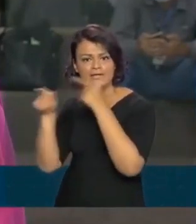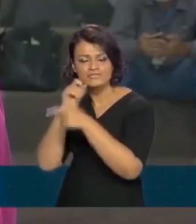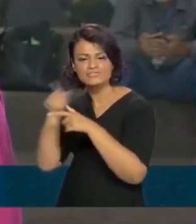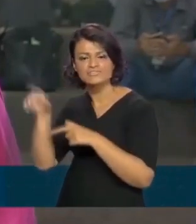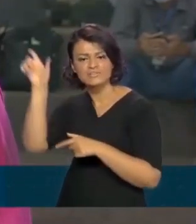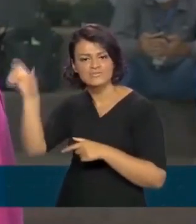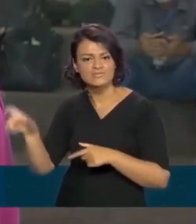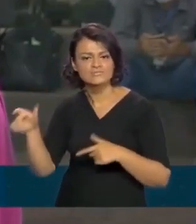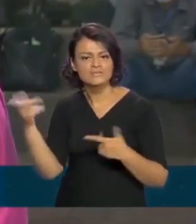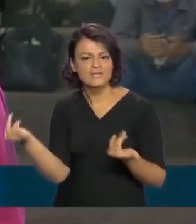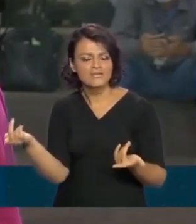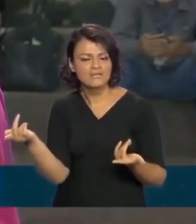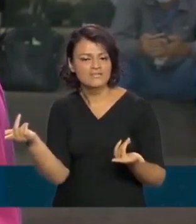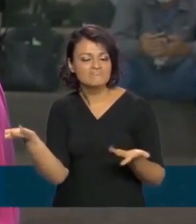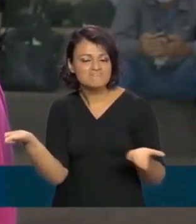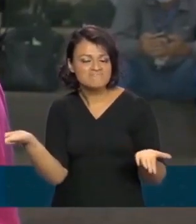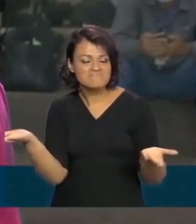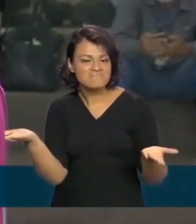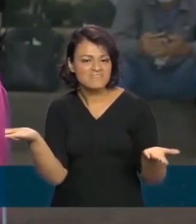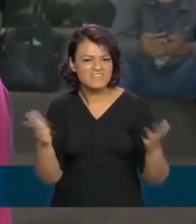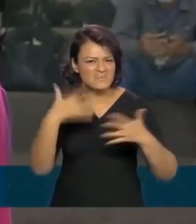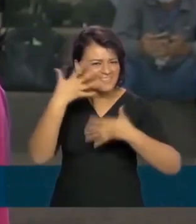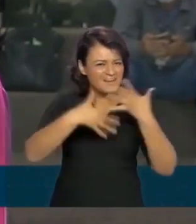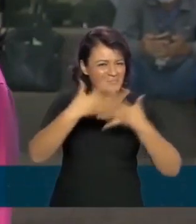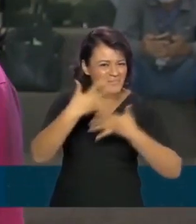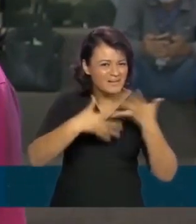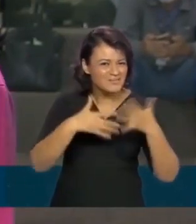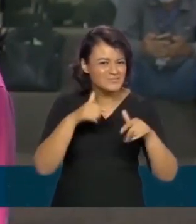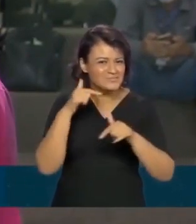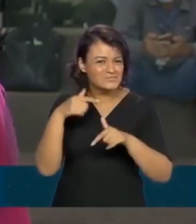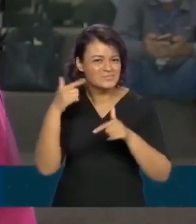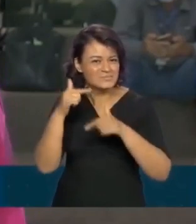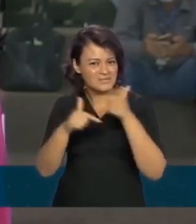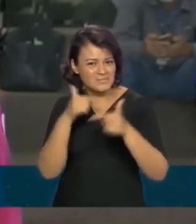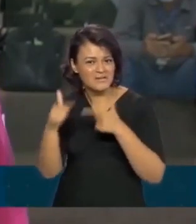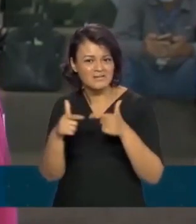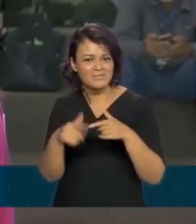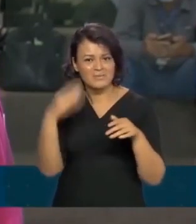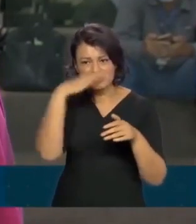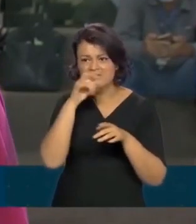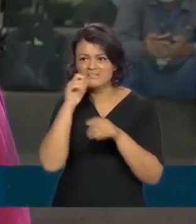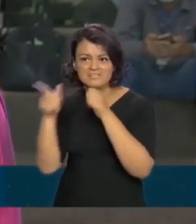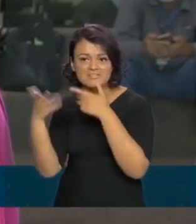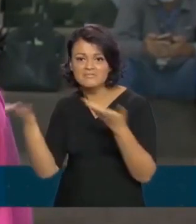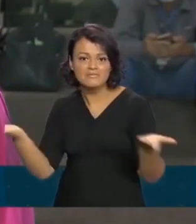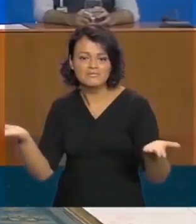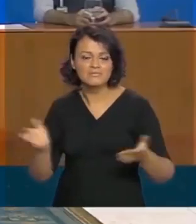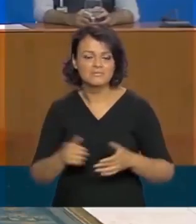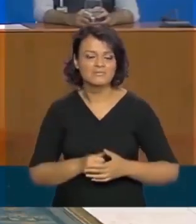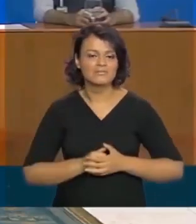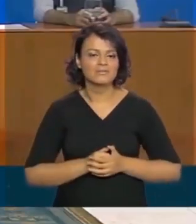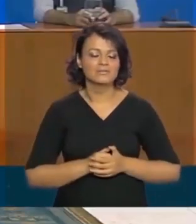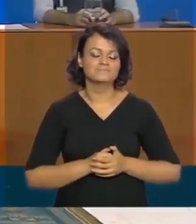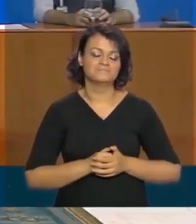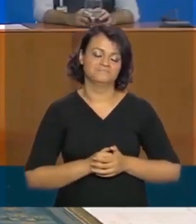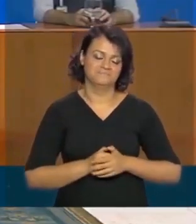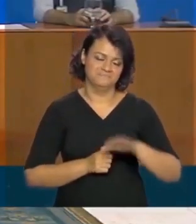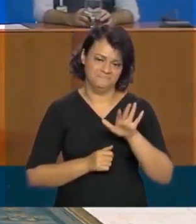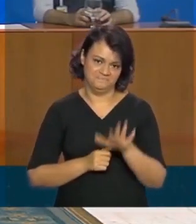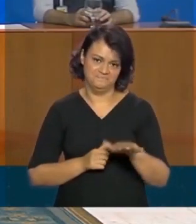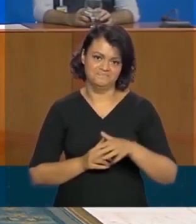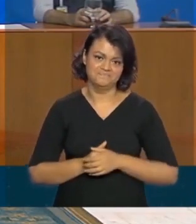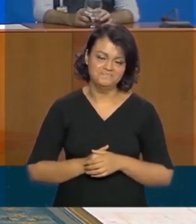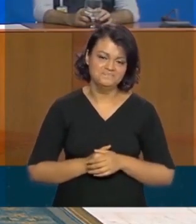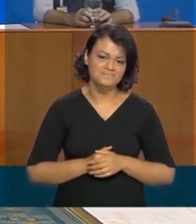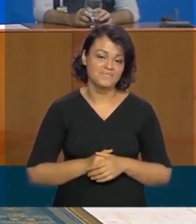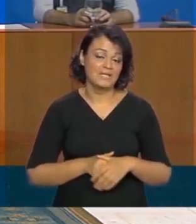entrevista para uma rádio. Portanto, isso não atrapalha esse trabalho todo que vocês estão tentando fazer? Todas as vezes